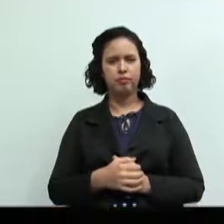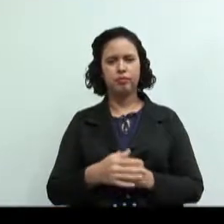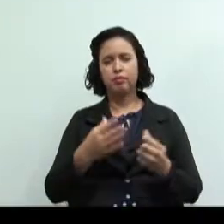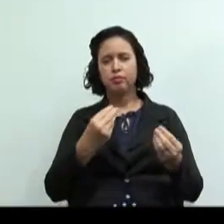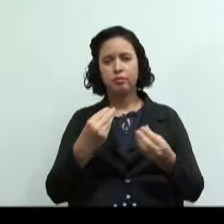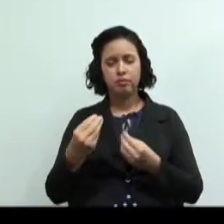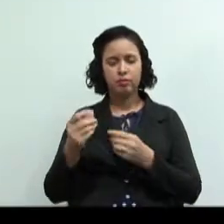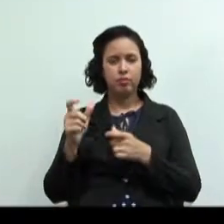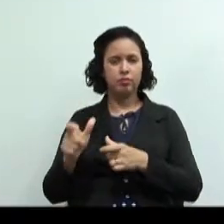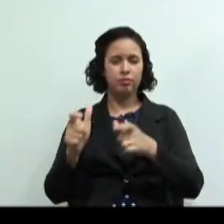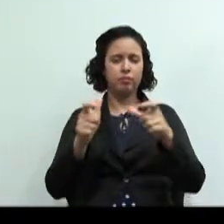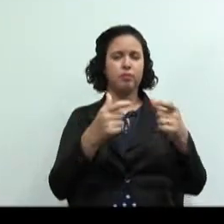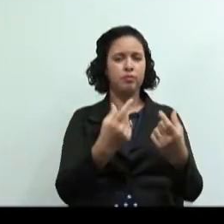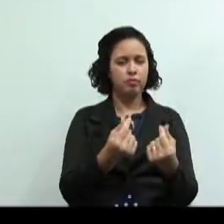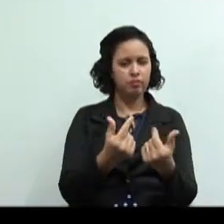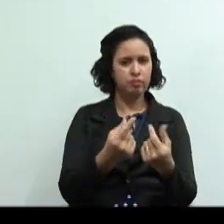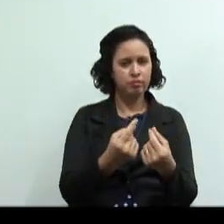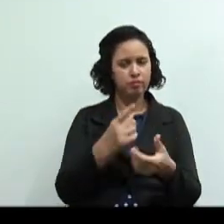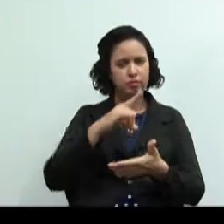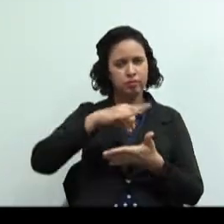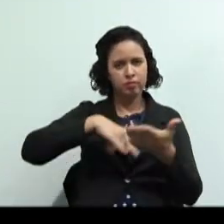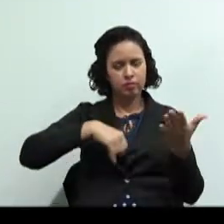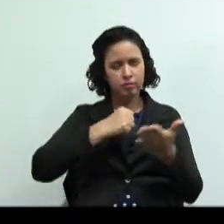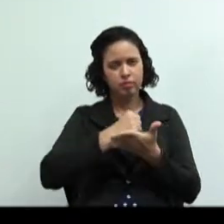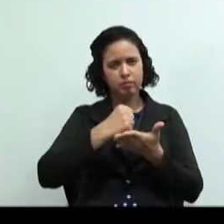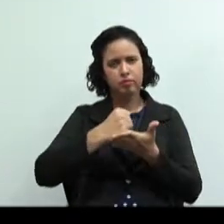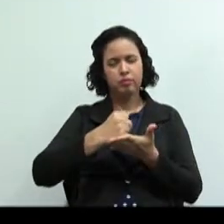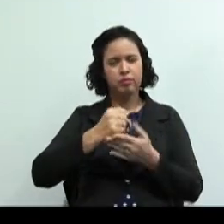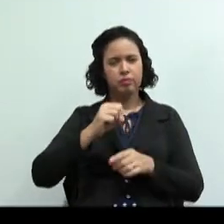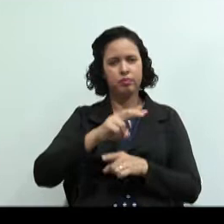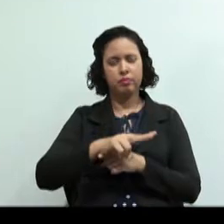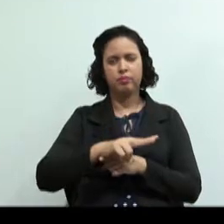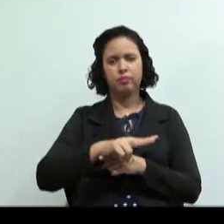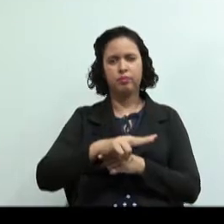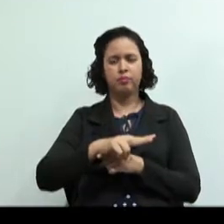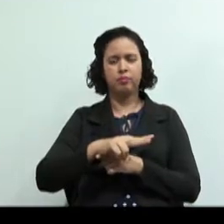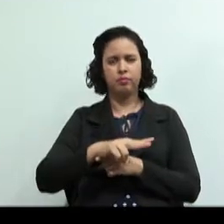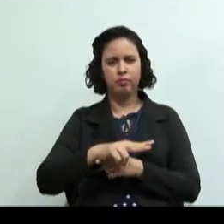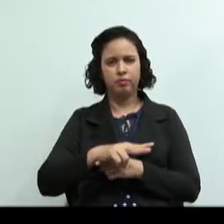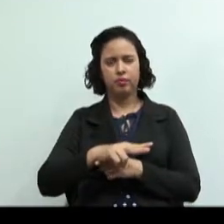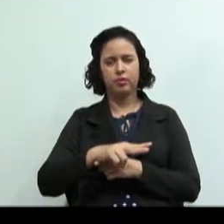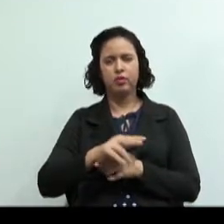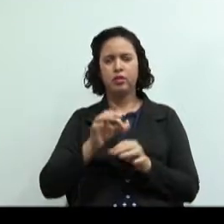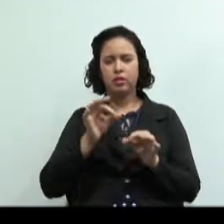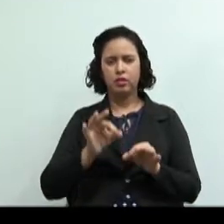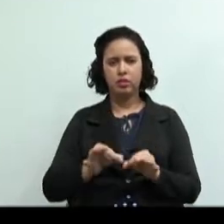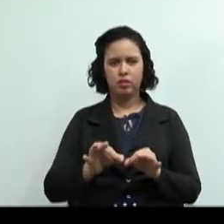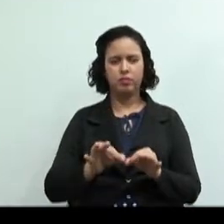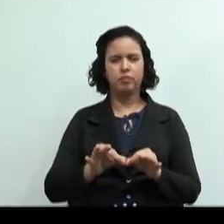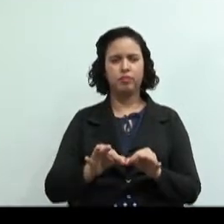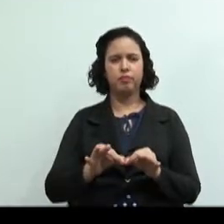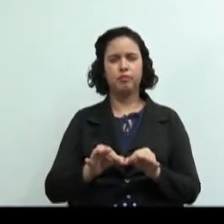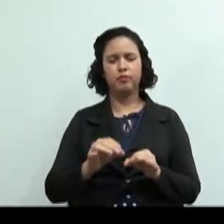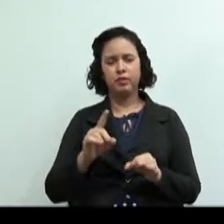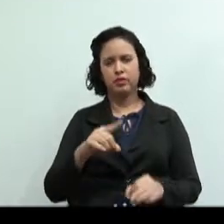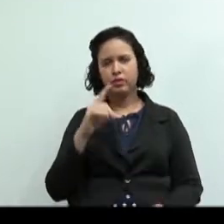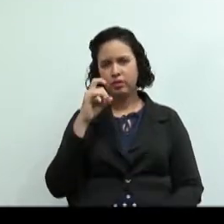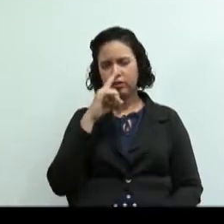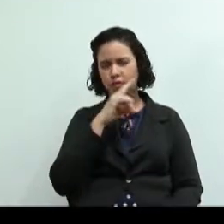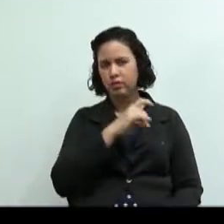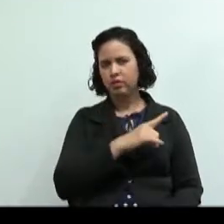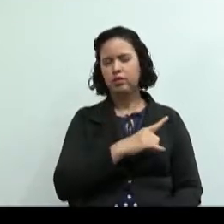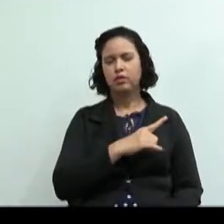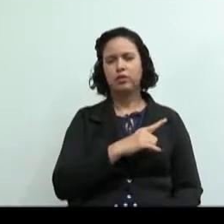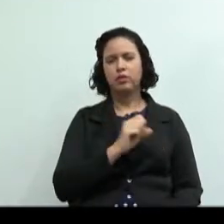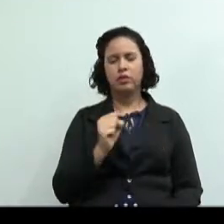setores da economia a contratação e a manutenção de trabalhadores fixos tornou-se cada vez mais difícil e